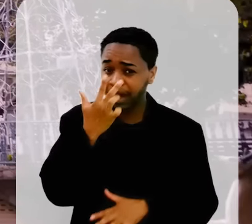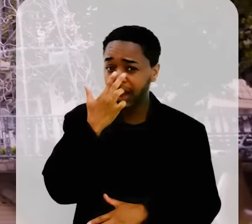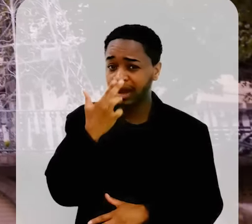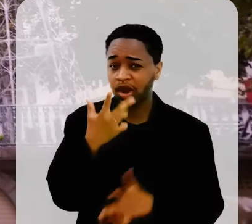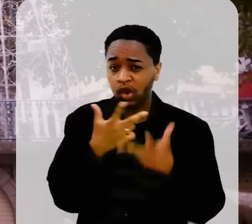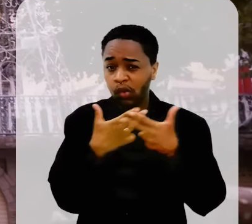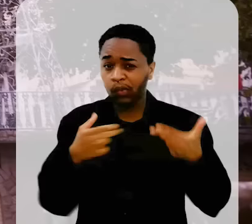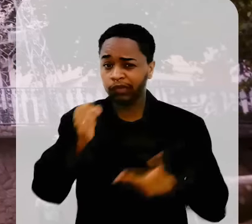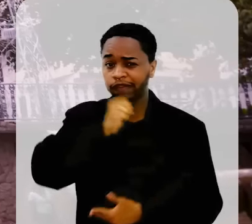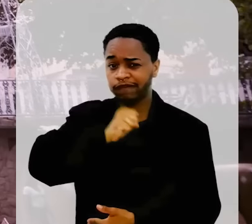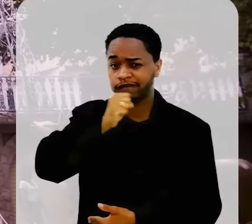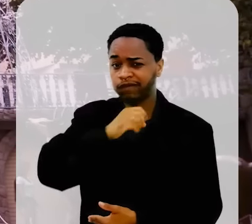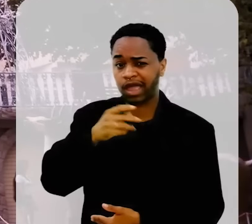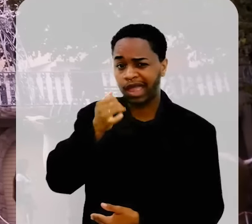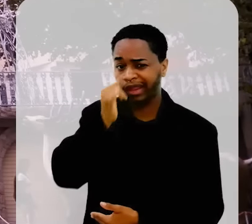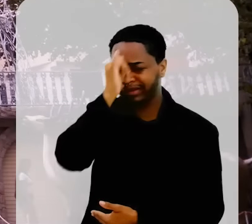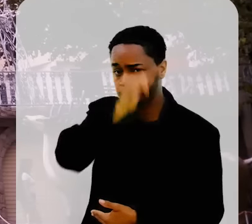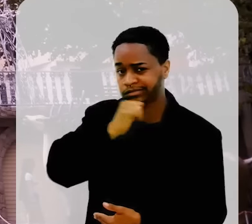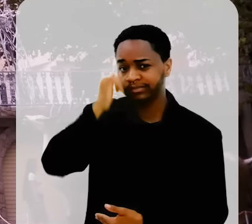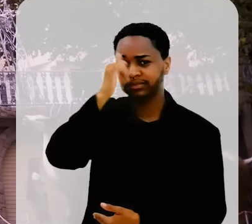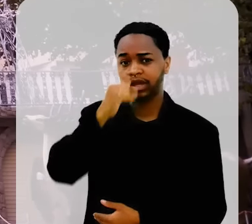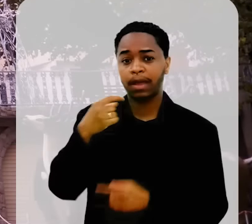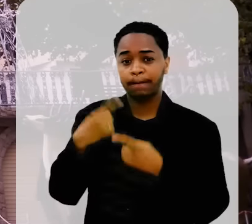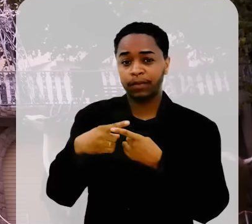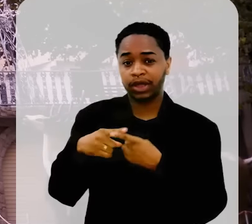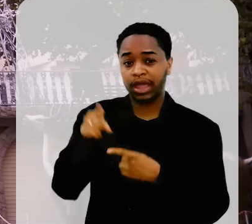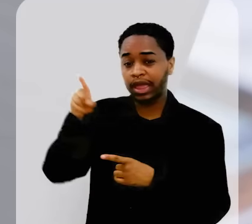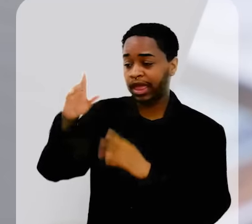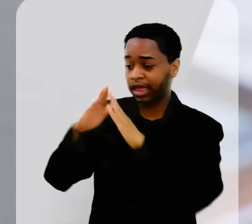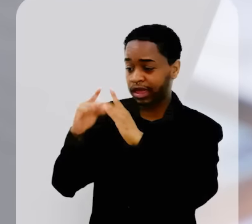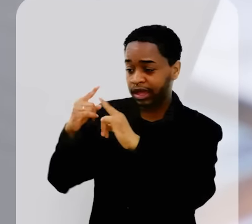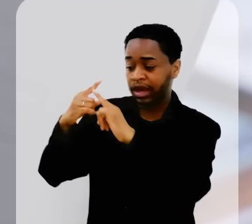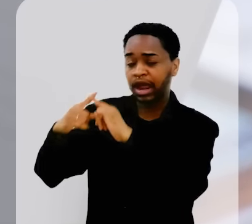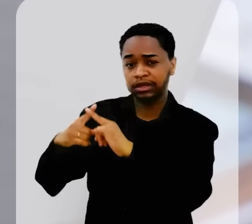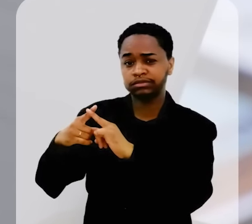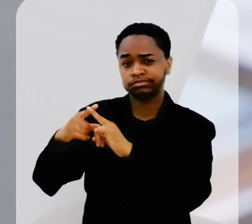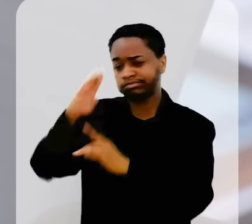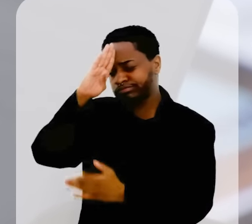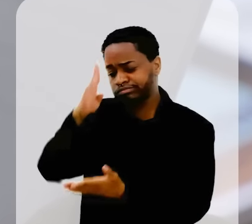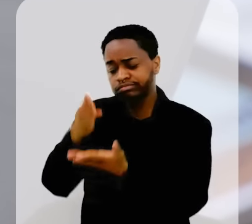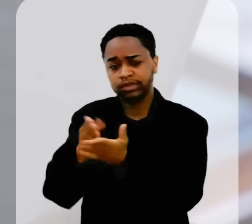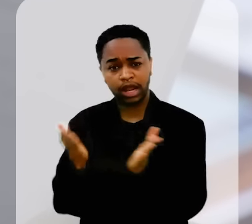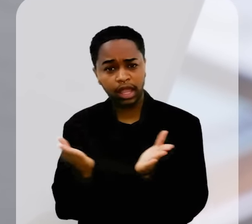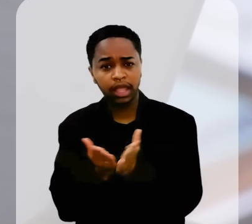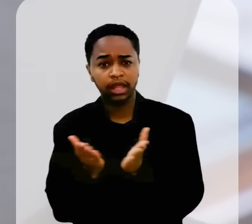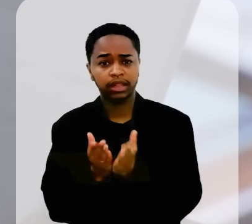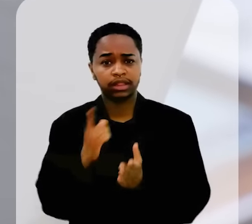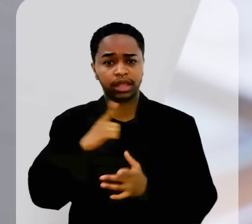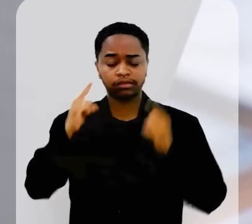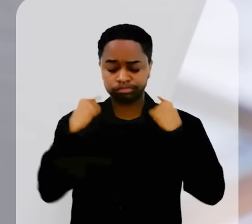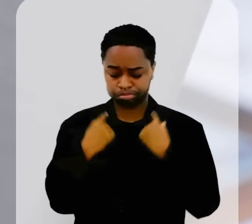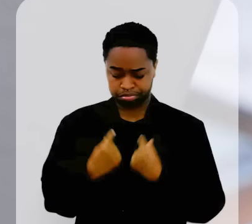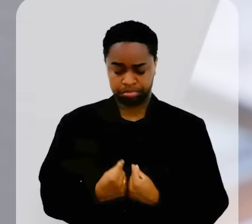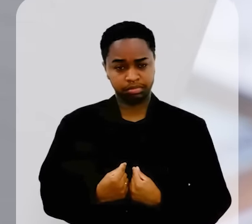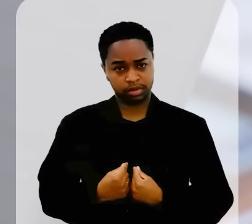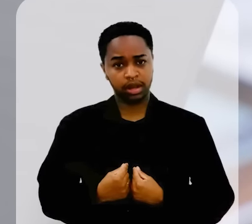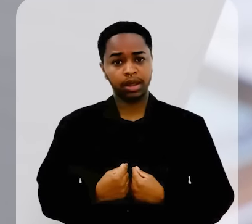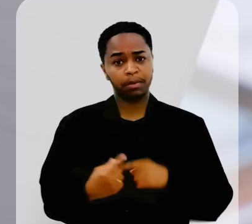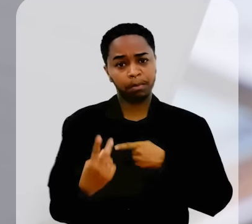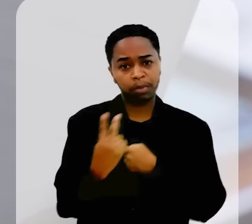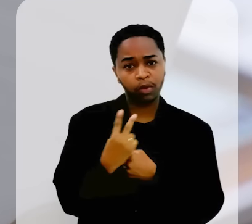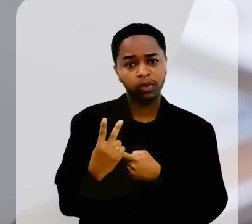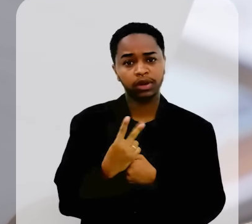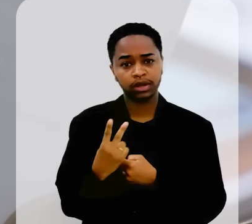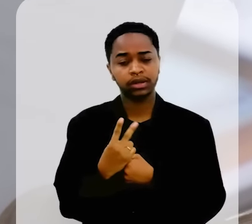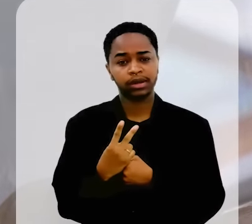de repente, parece-me algo obsoleto. Dela sai contrito o crente, no pescoço